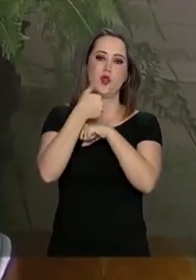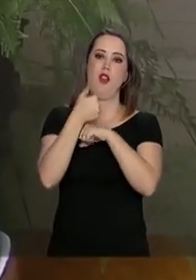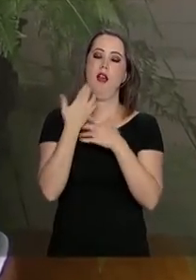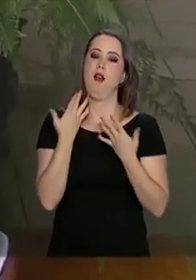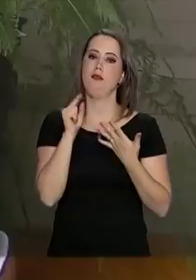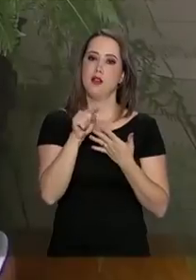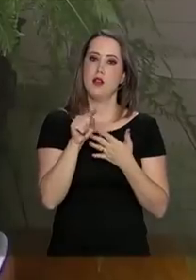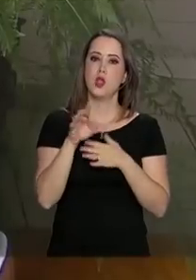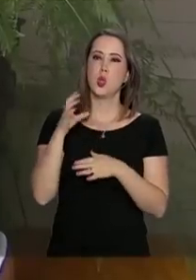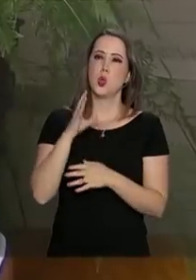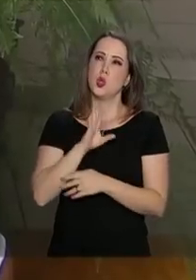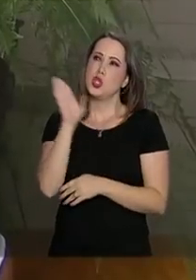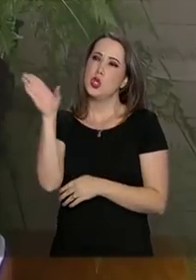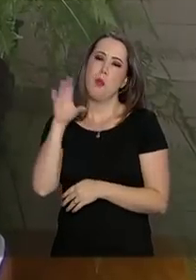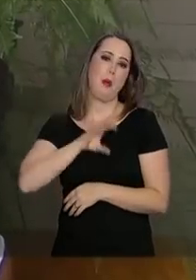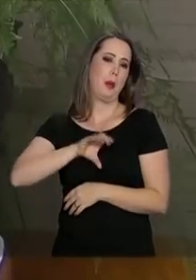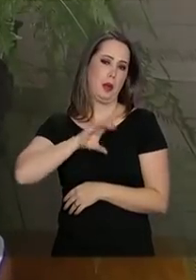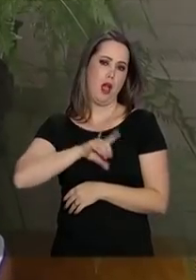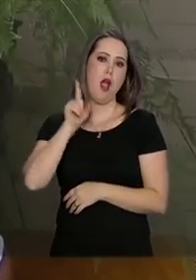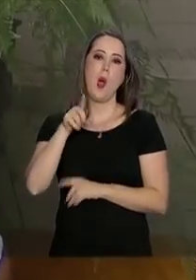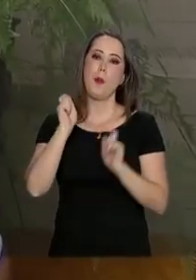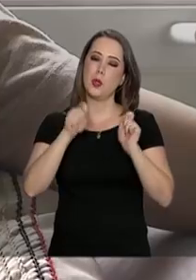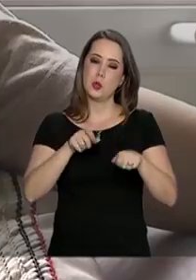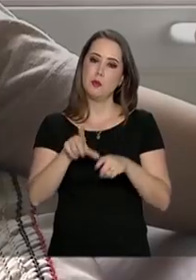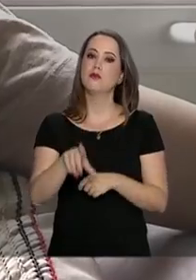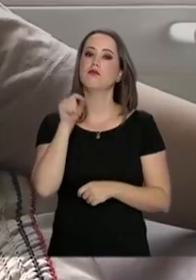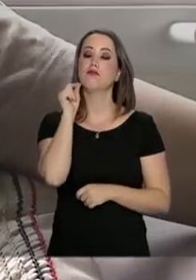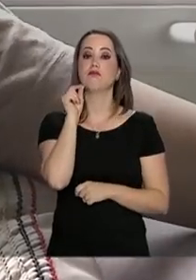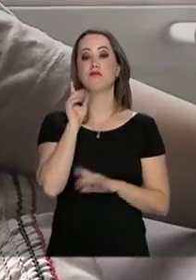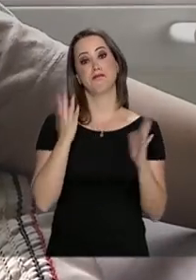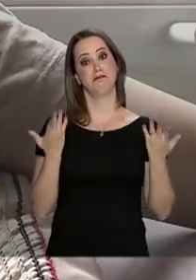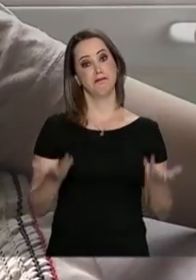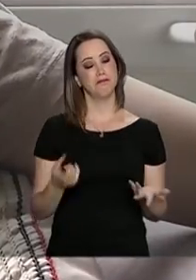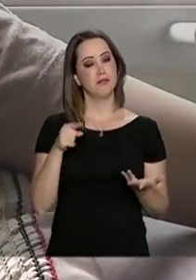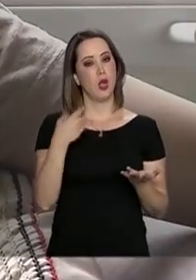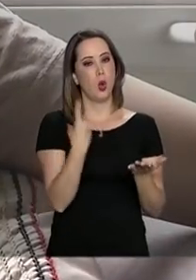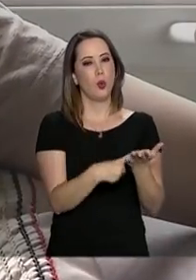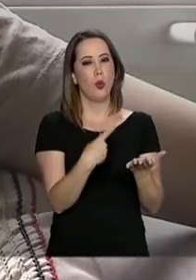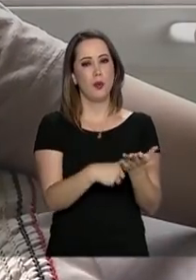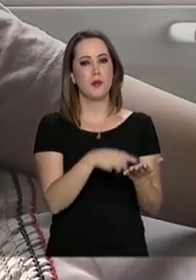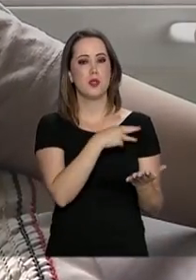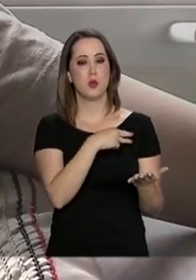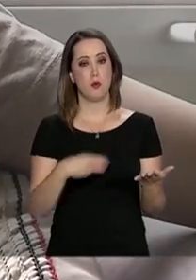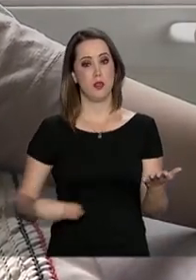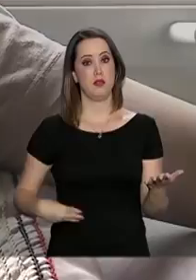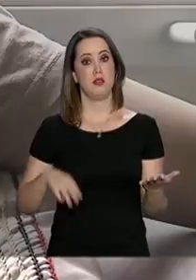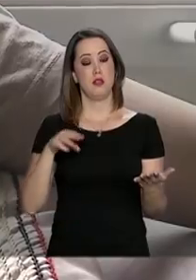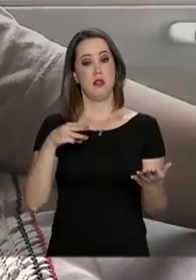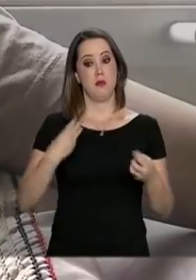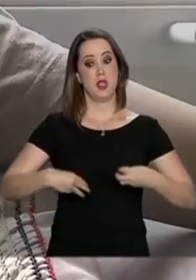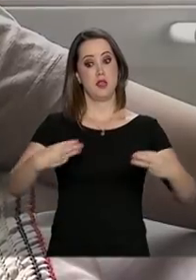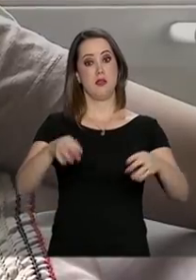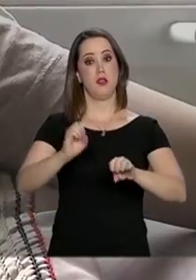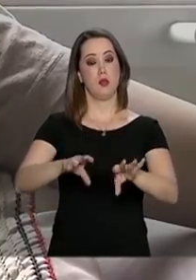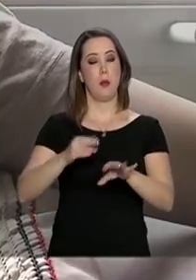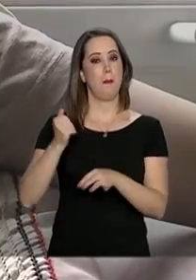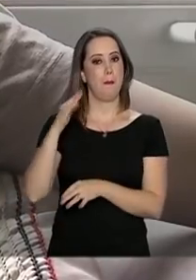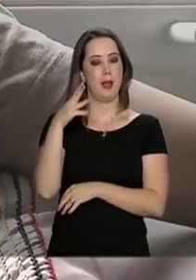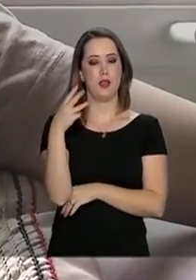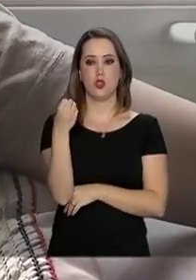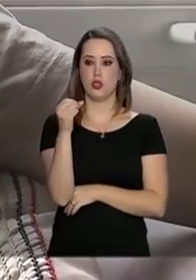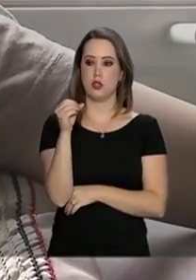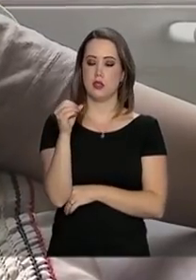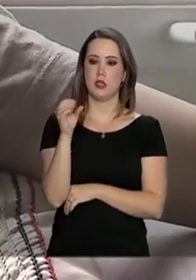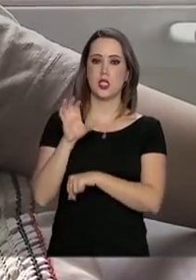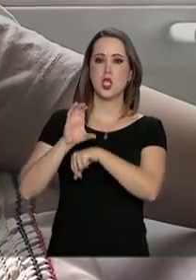Estudar em Portugal é uma das possibilidades. Com um acordo firmado pelo Ministério da Educação, mais de 30 instituições